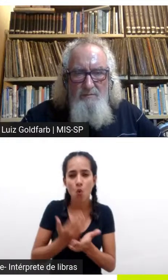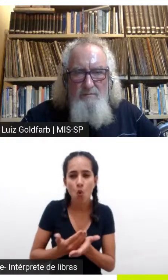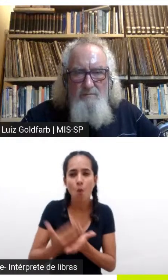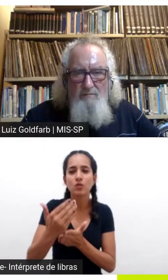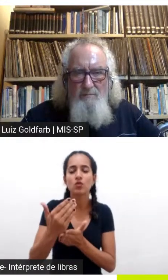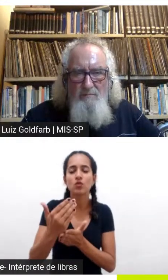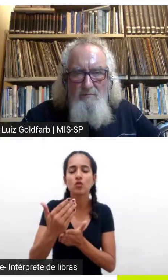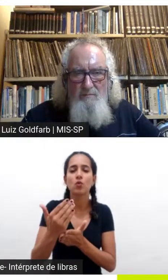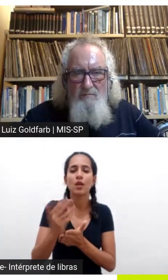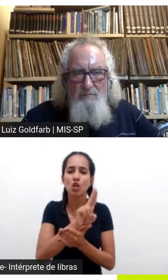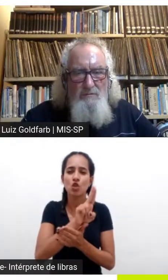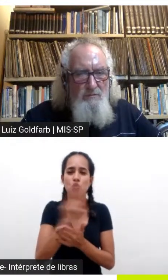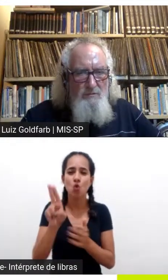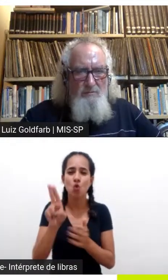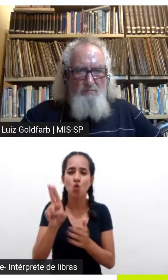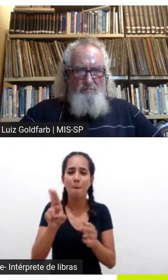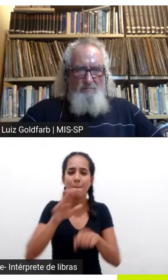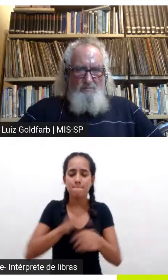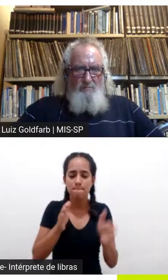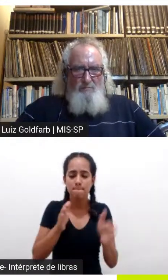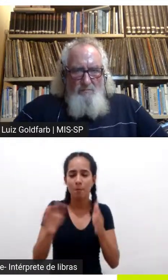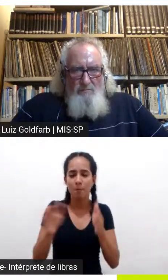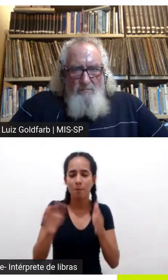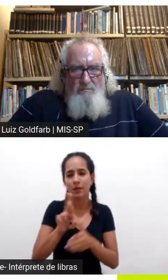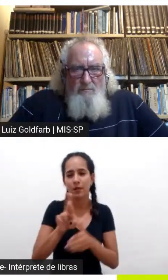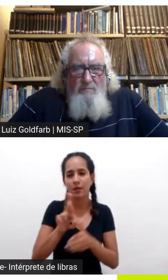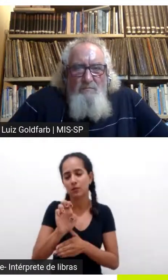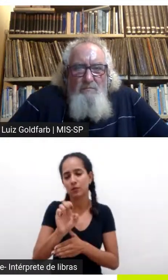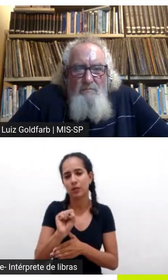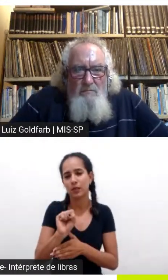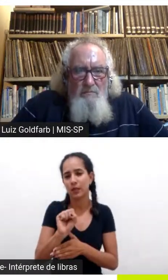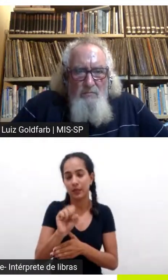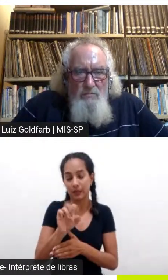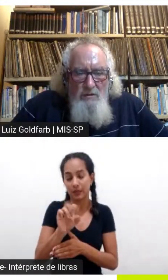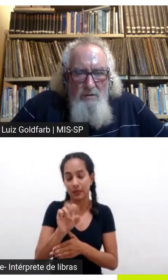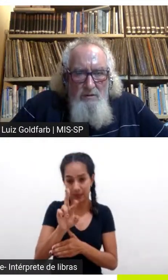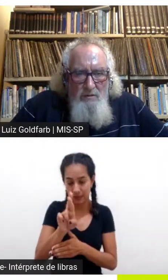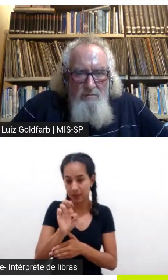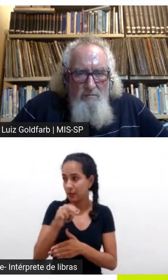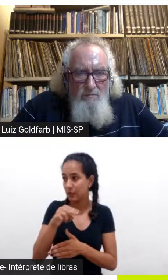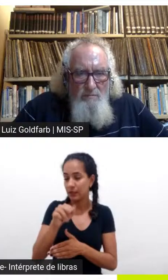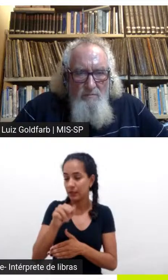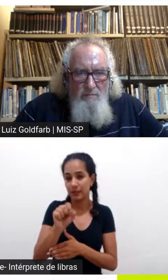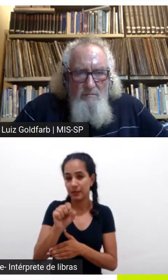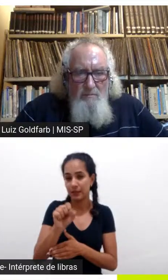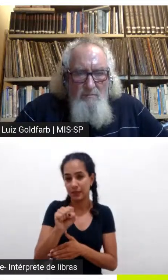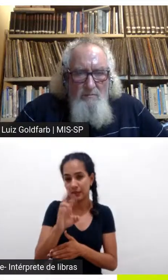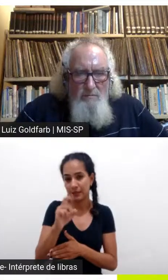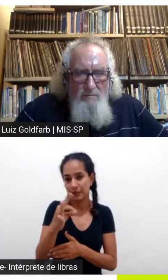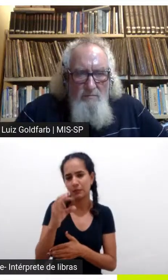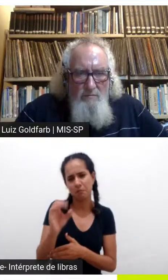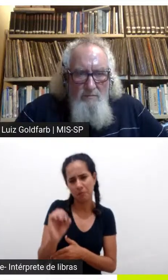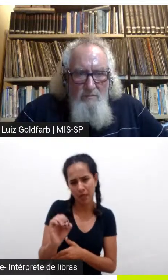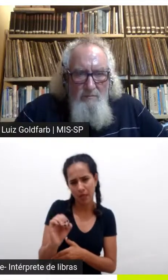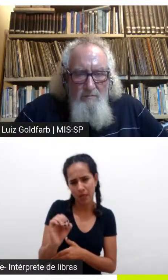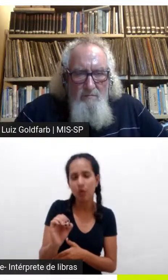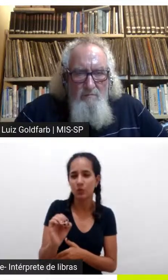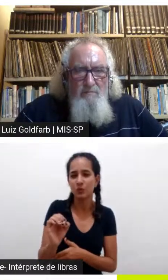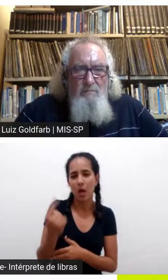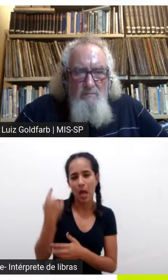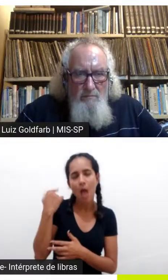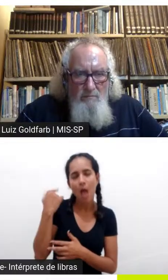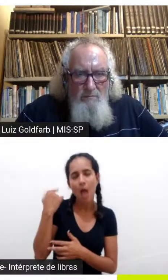que é o que vai trazer um período de luz assim de pensamento né de literatura de reflexão